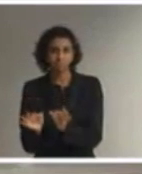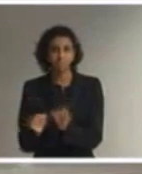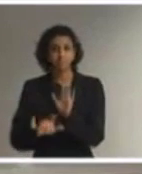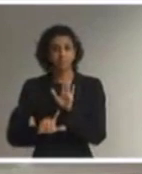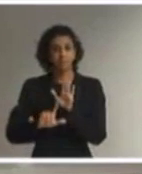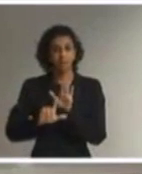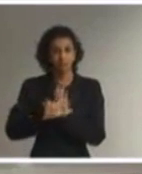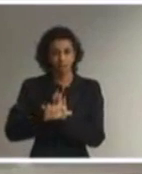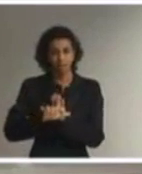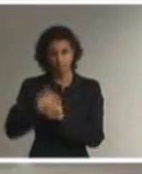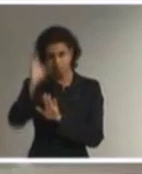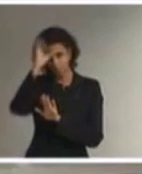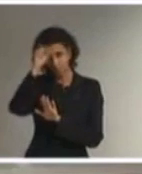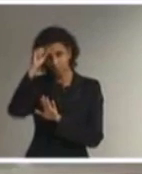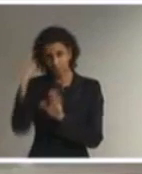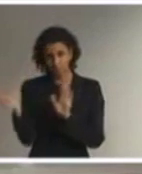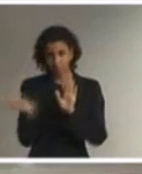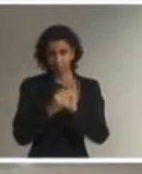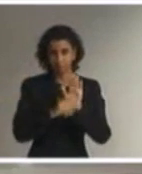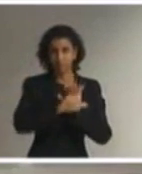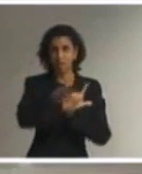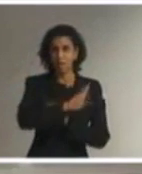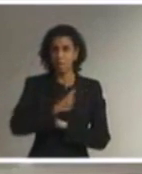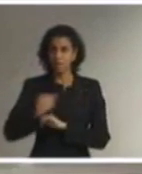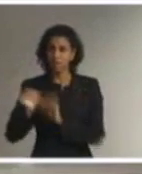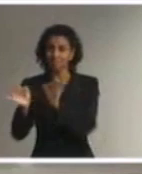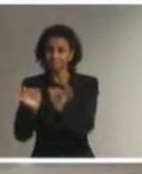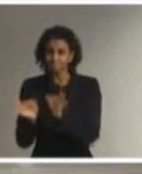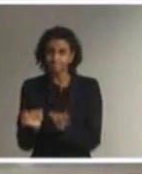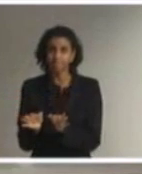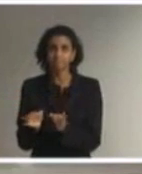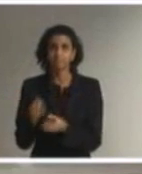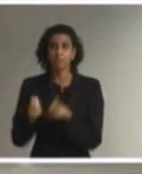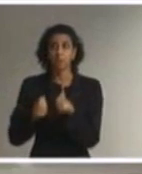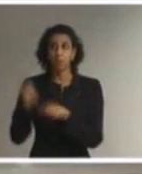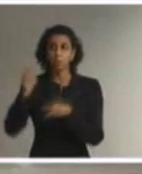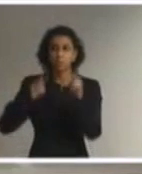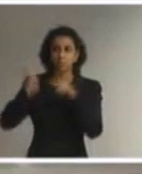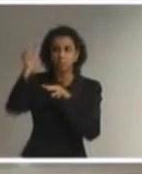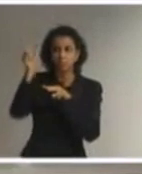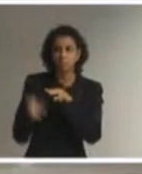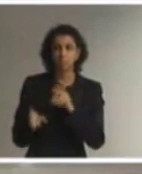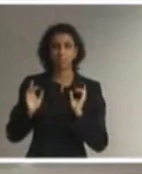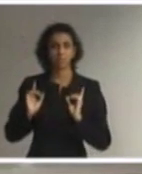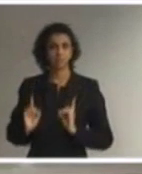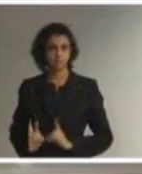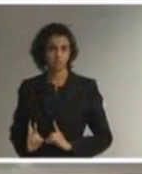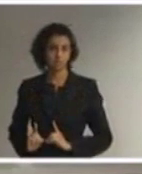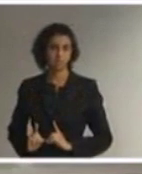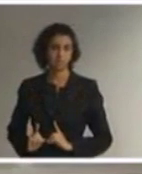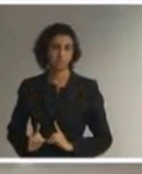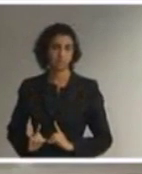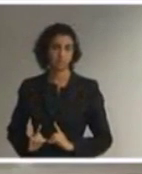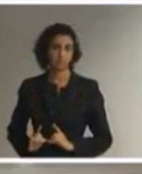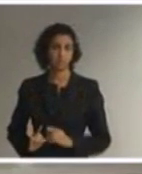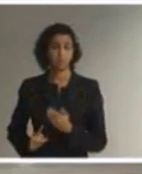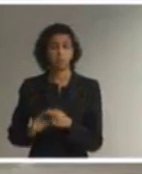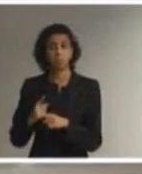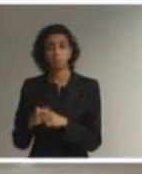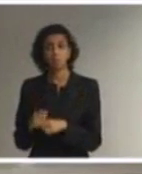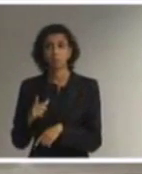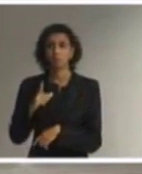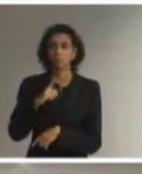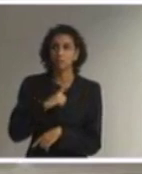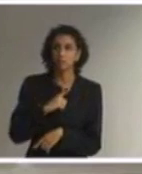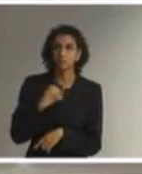toda esta percepção do indivíduo com deficiência que tenha ou não